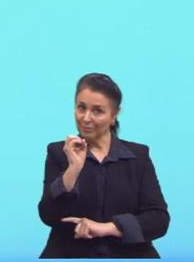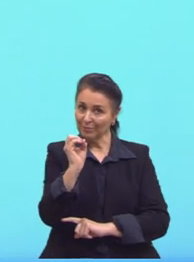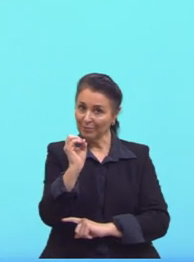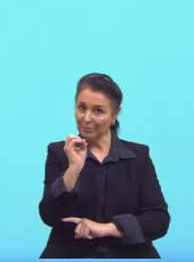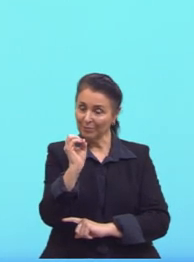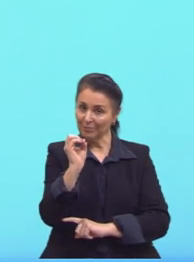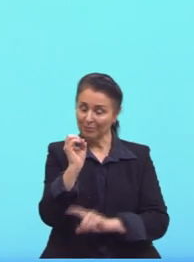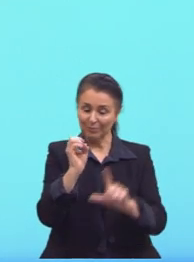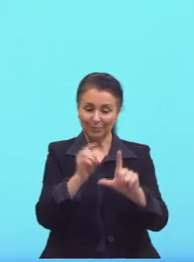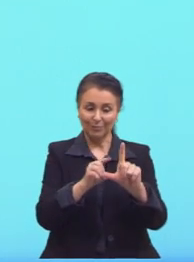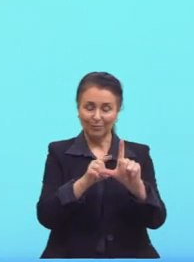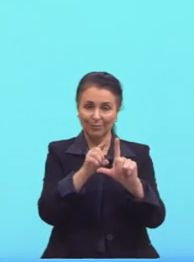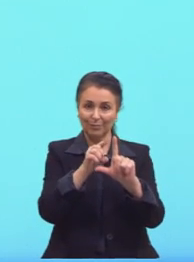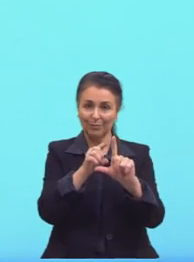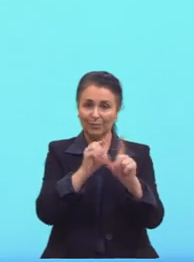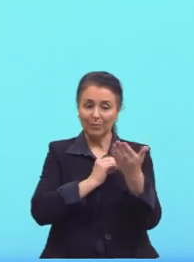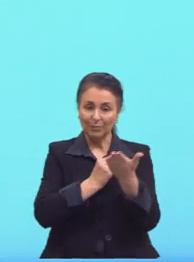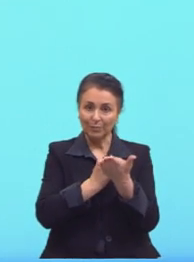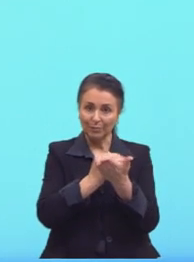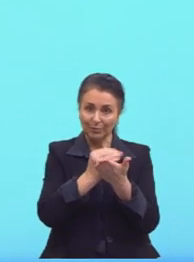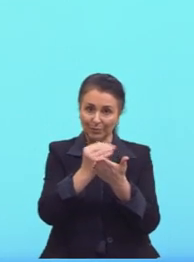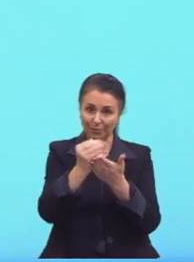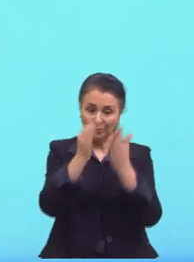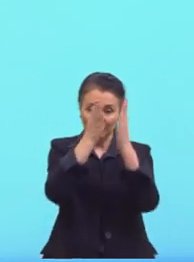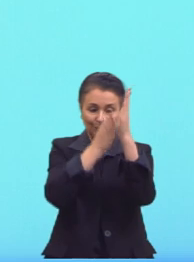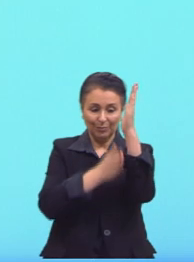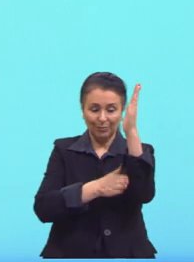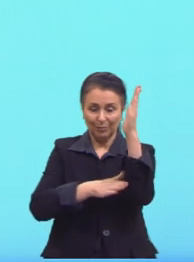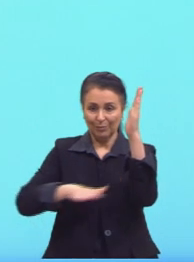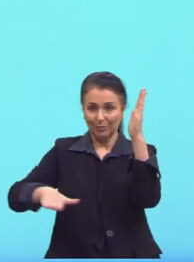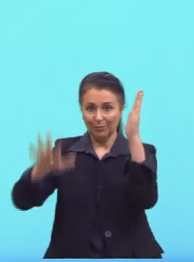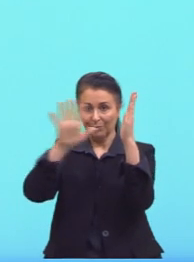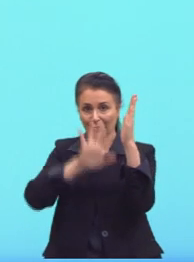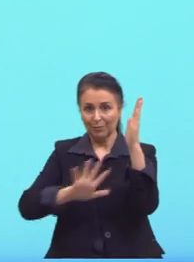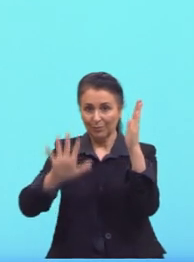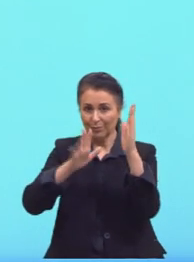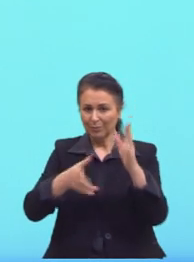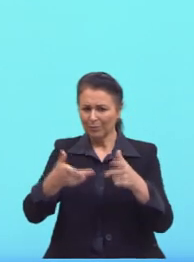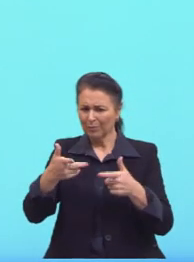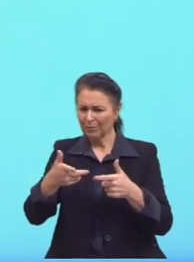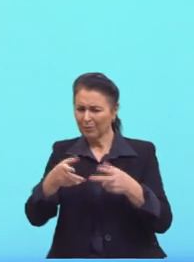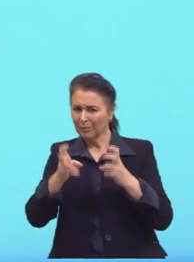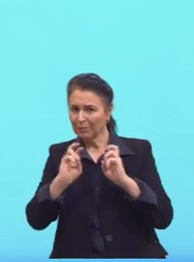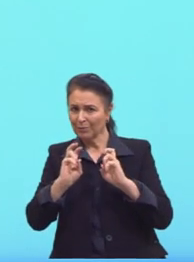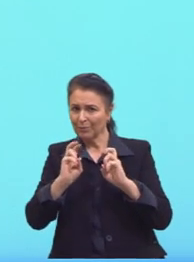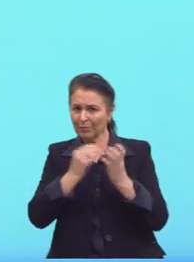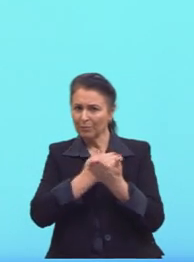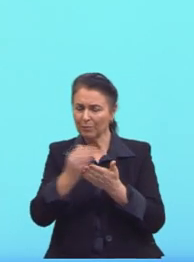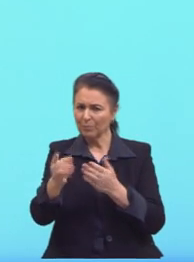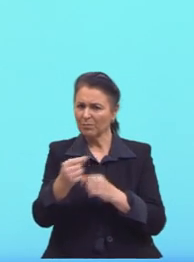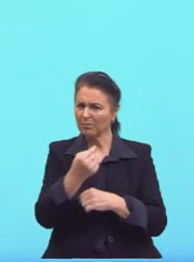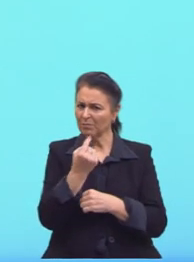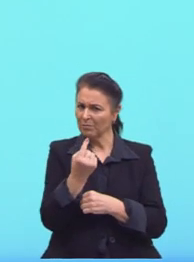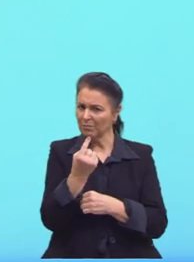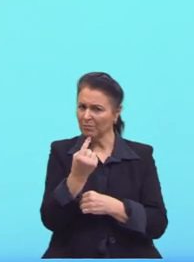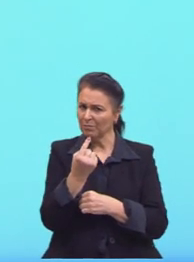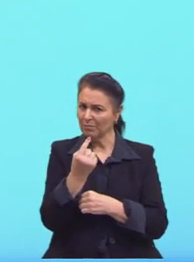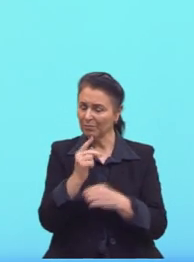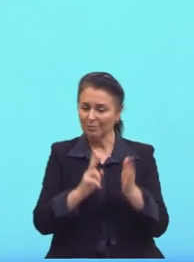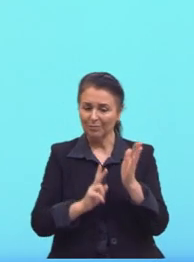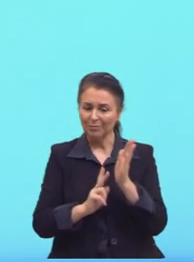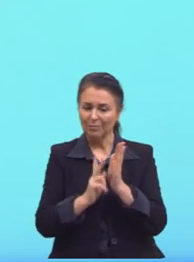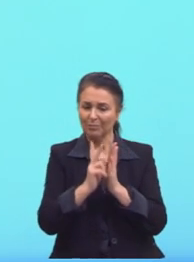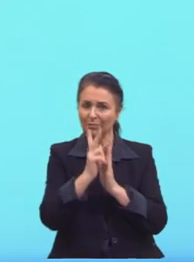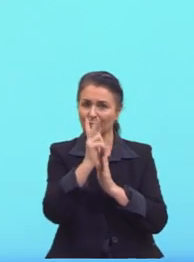a origem do nosso plano cartesiano, a gente consegue ver que começa em um a altura. Por que começa em um?